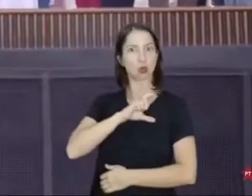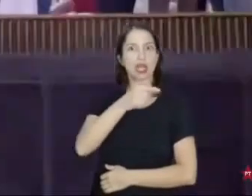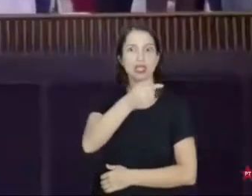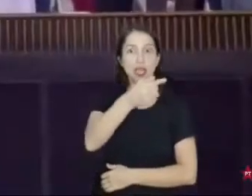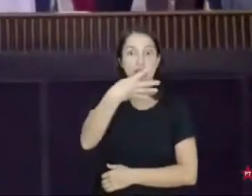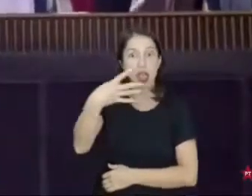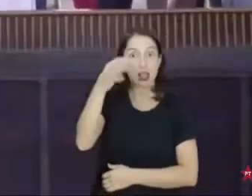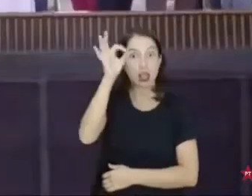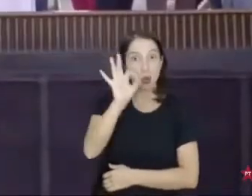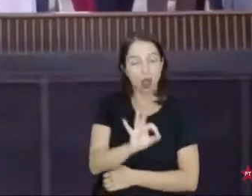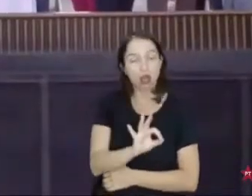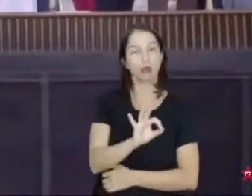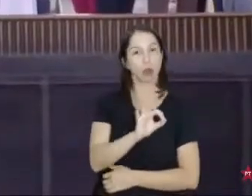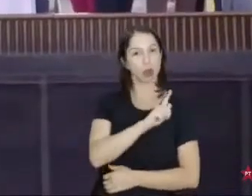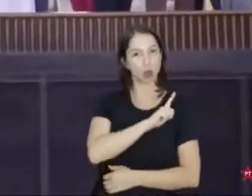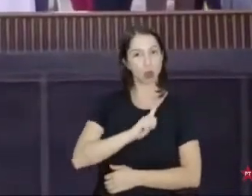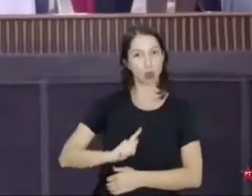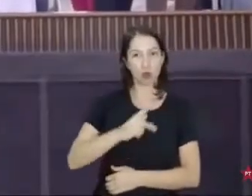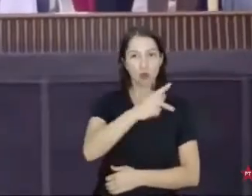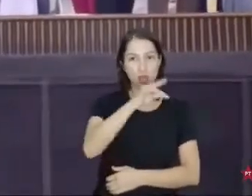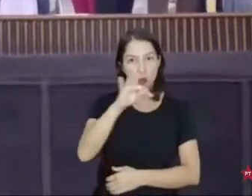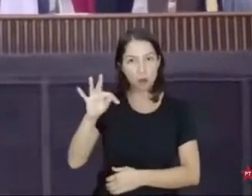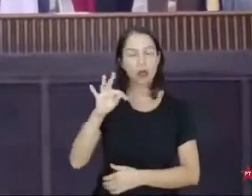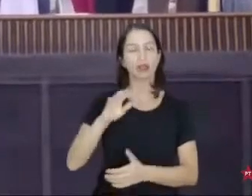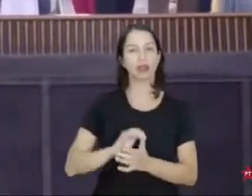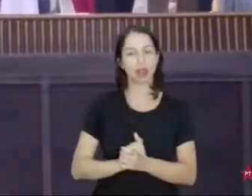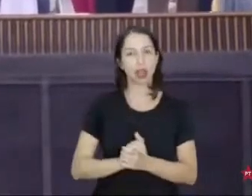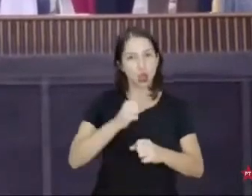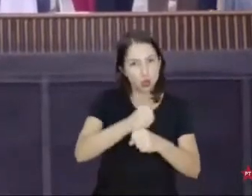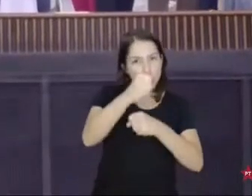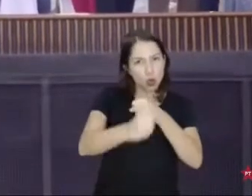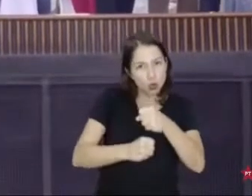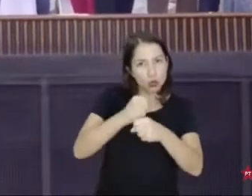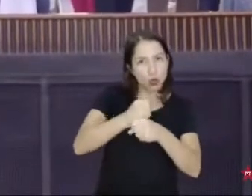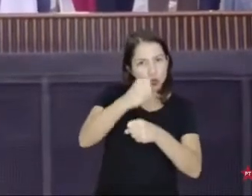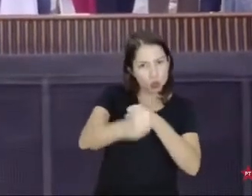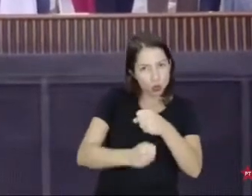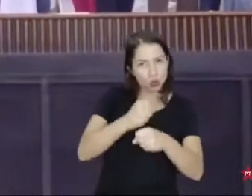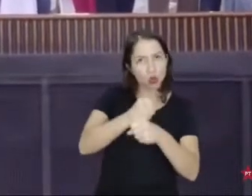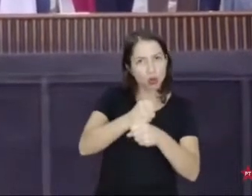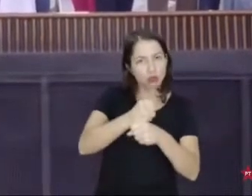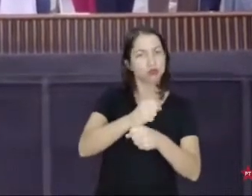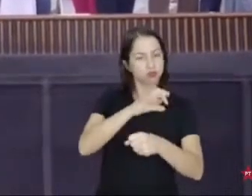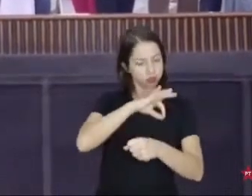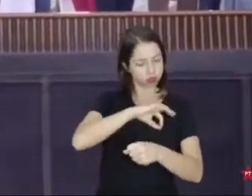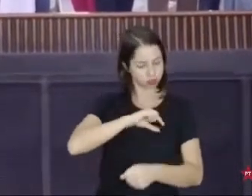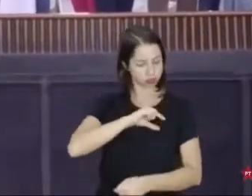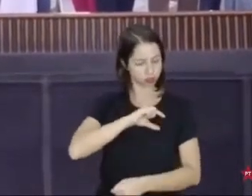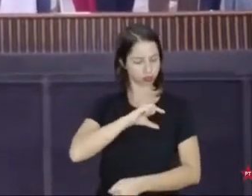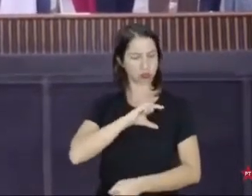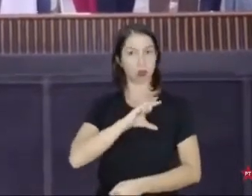governo. A gente tem que mostrar que o salário mínimo aumentava todo ano e faz quatro anos que não aumenta o salário